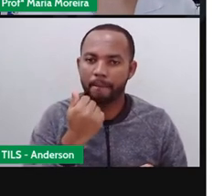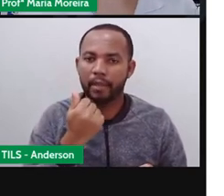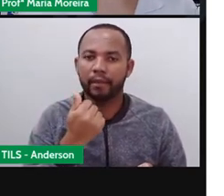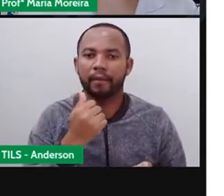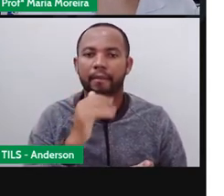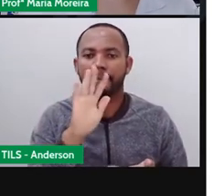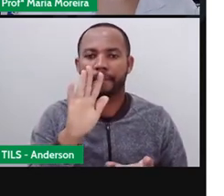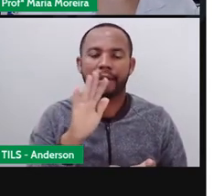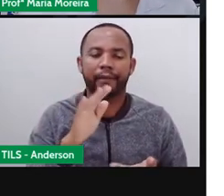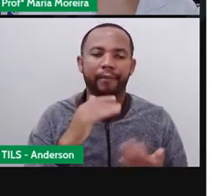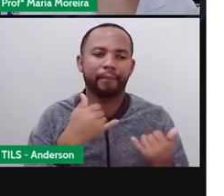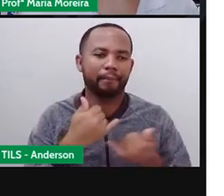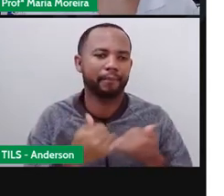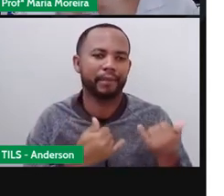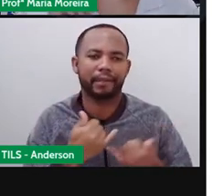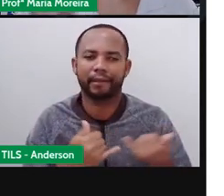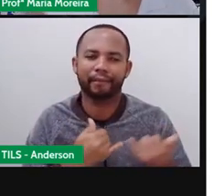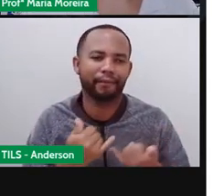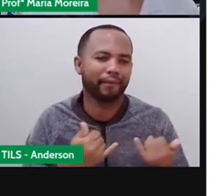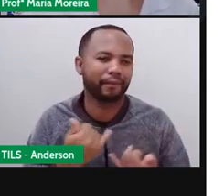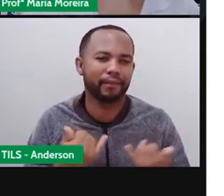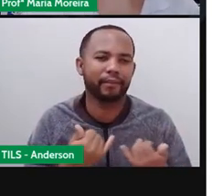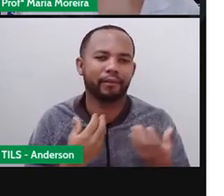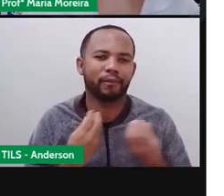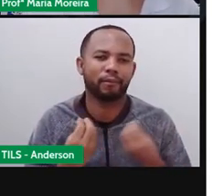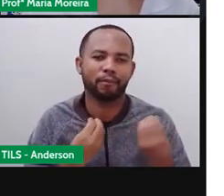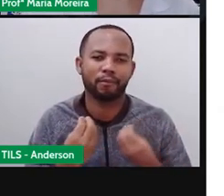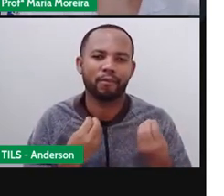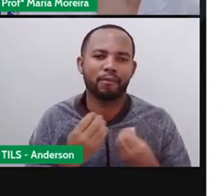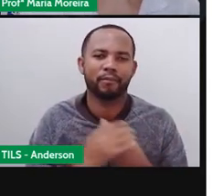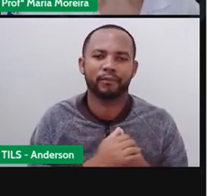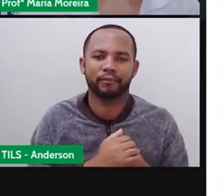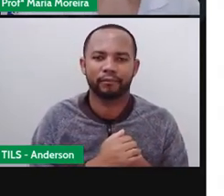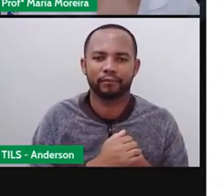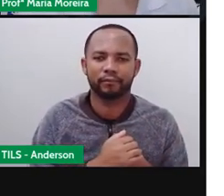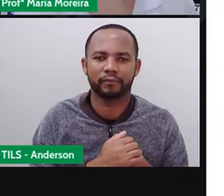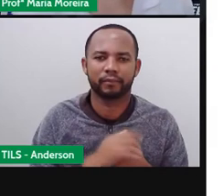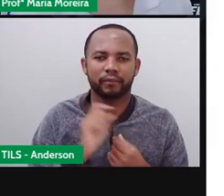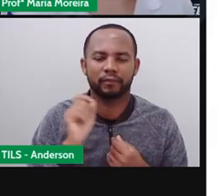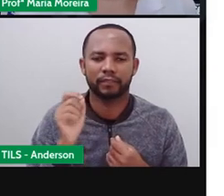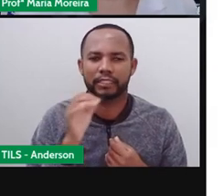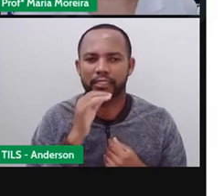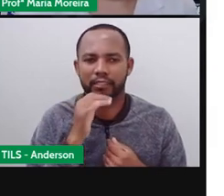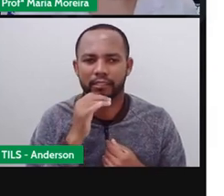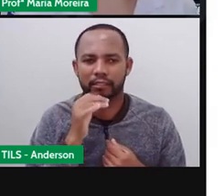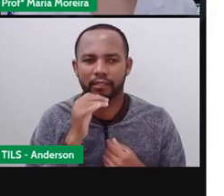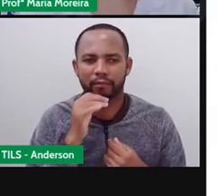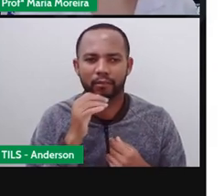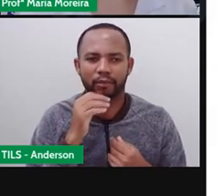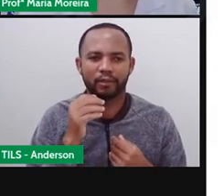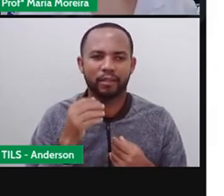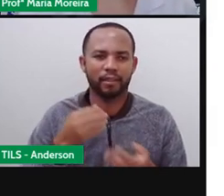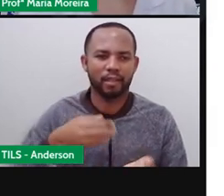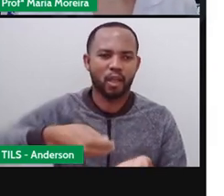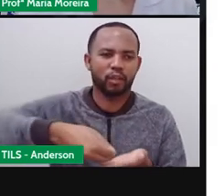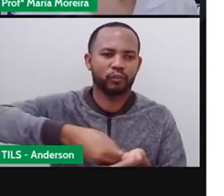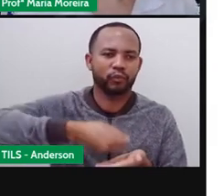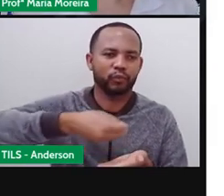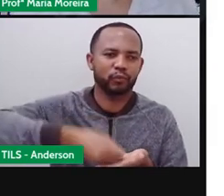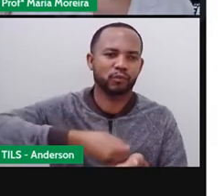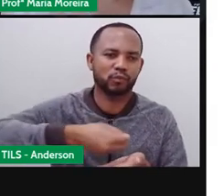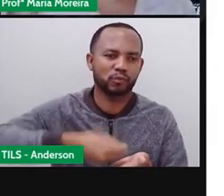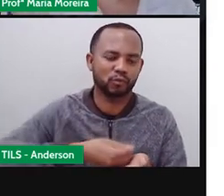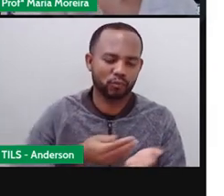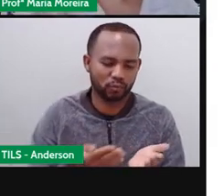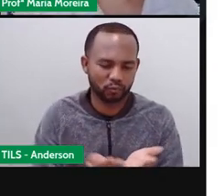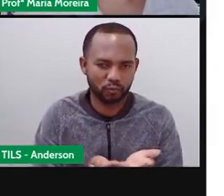peça na outra. Isso é bacana, gente? Não mesmo, né? E aí só viu lá tal sopa no prato raso. Aí